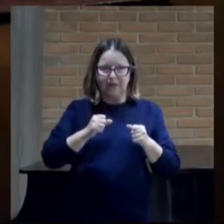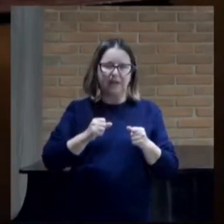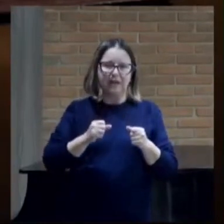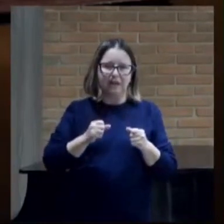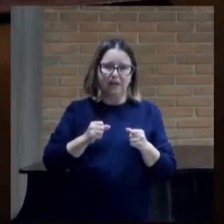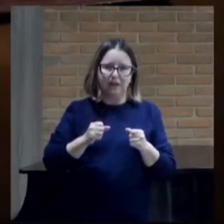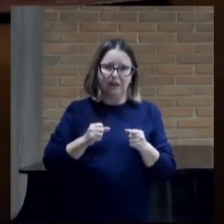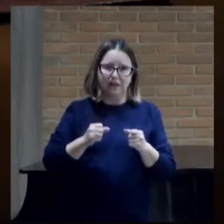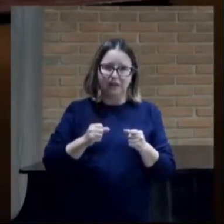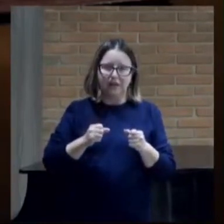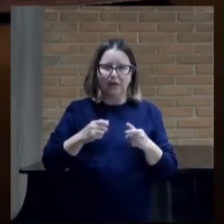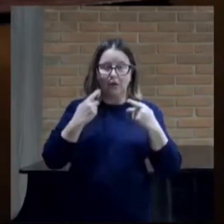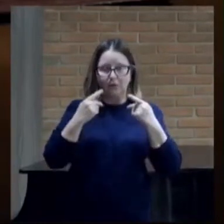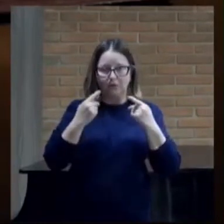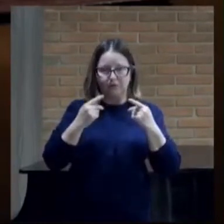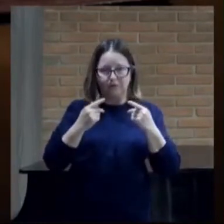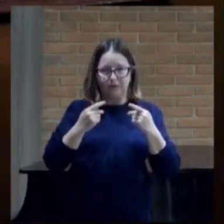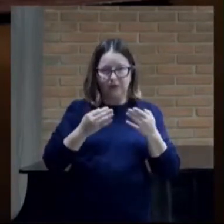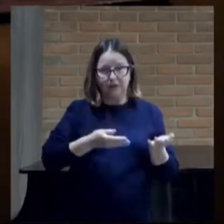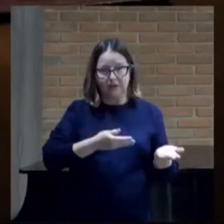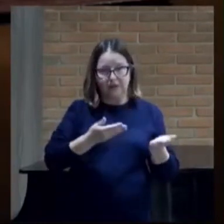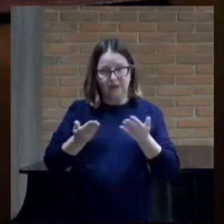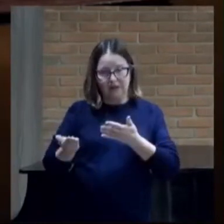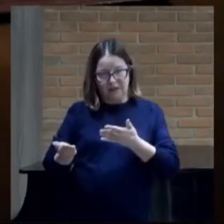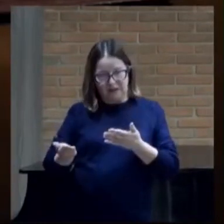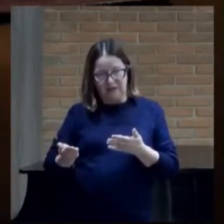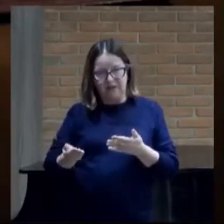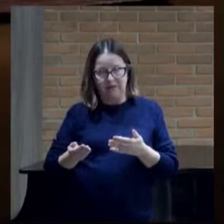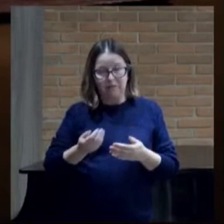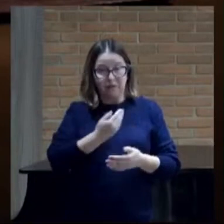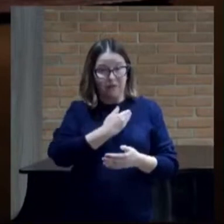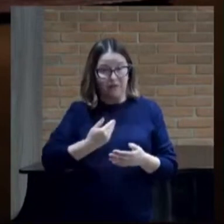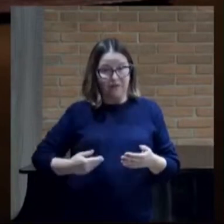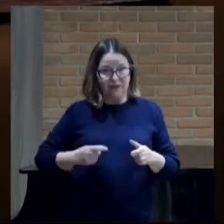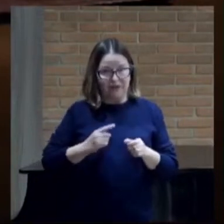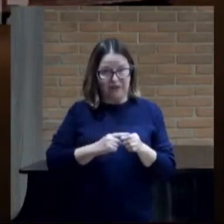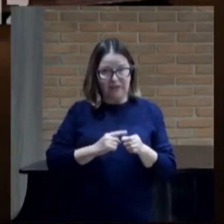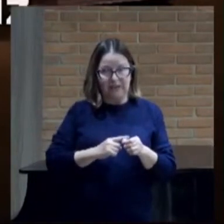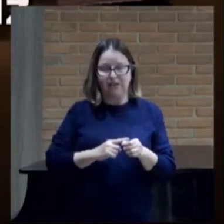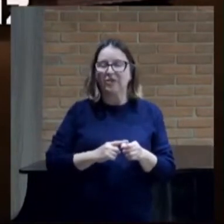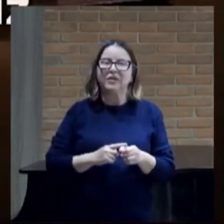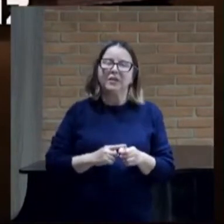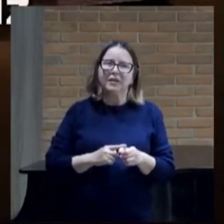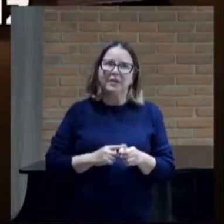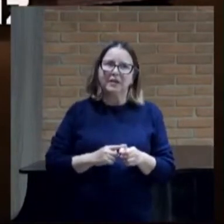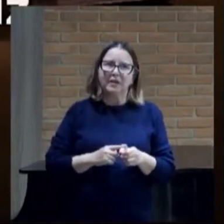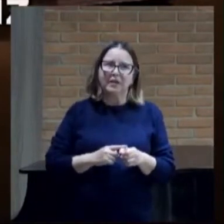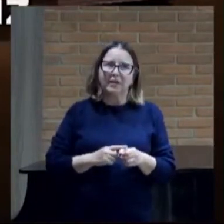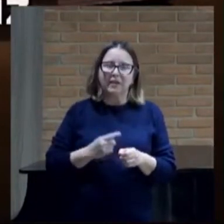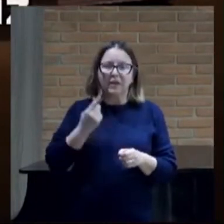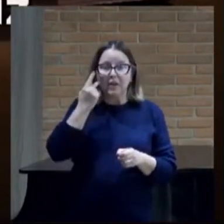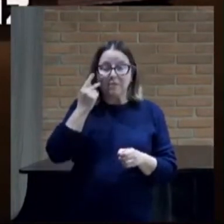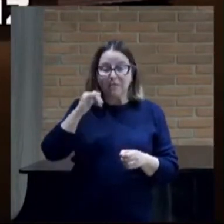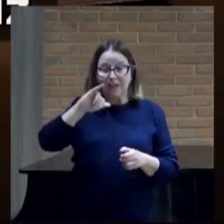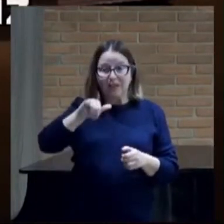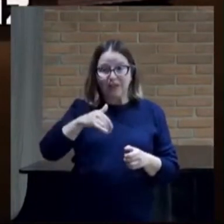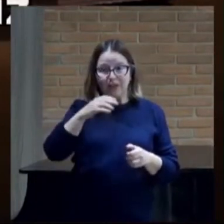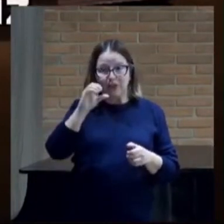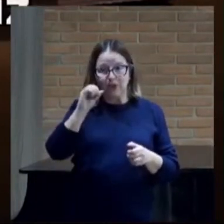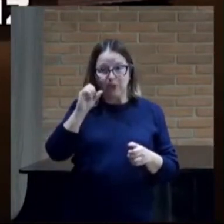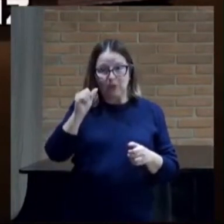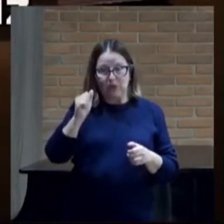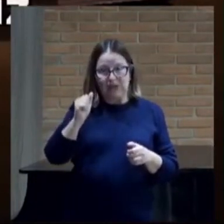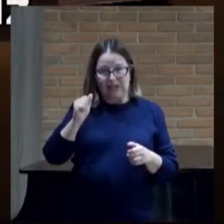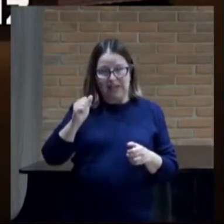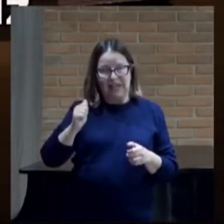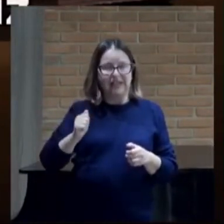Amon governador da cidade e a Joás filho do rei e direis assim diz